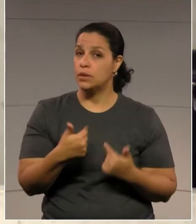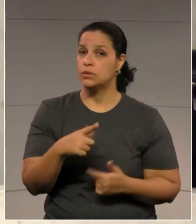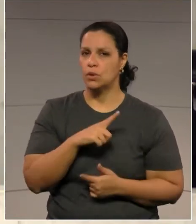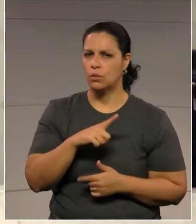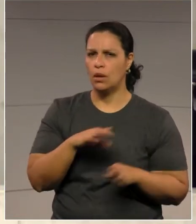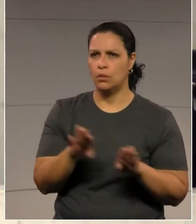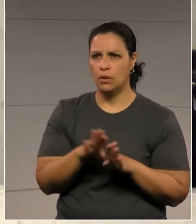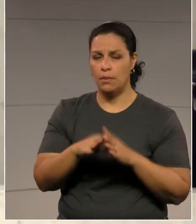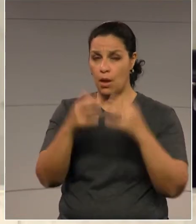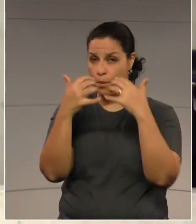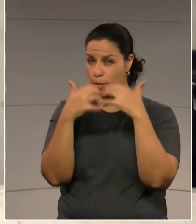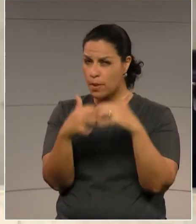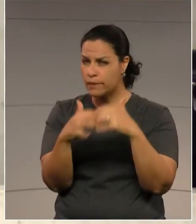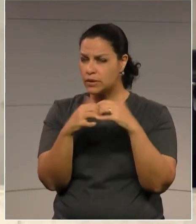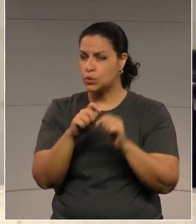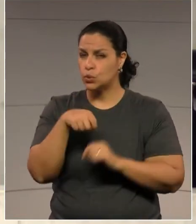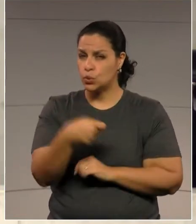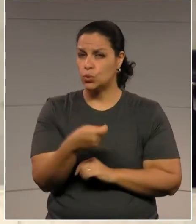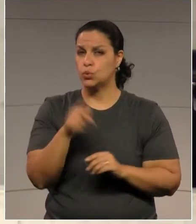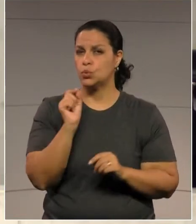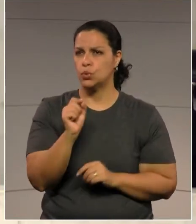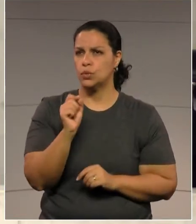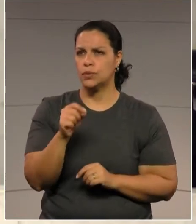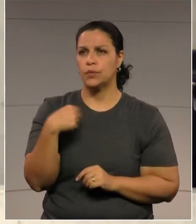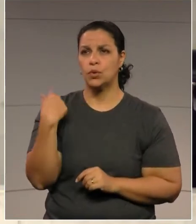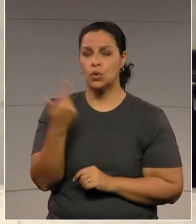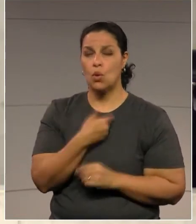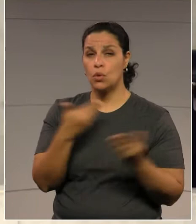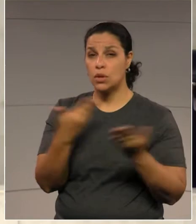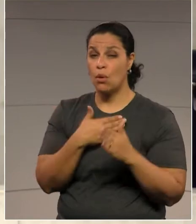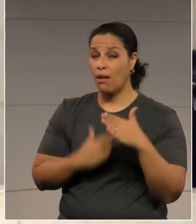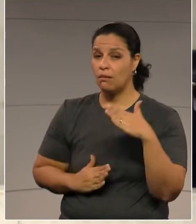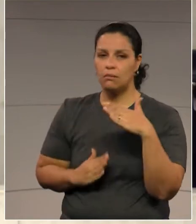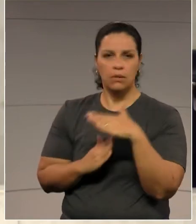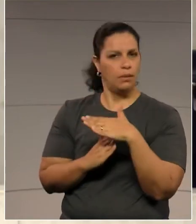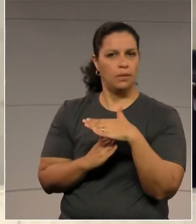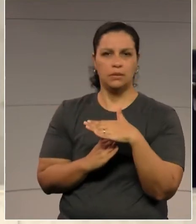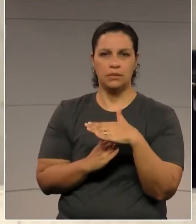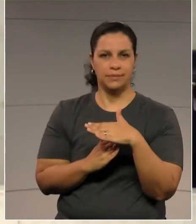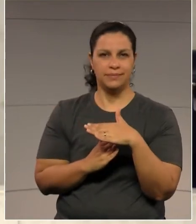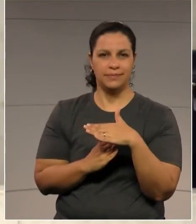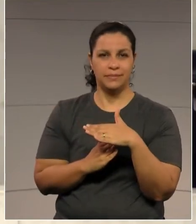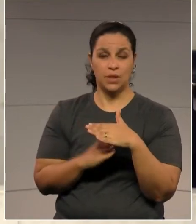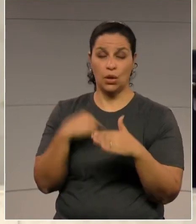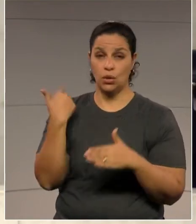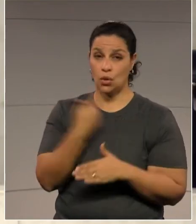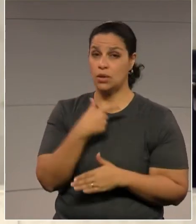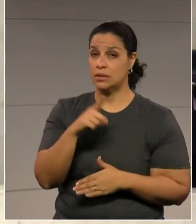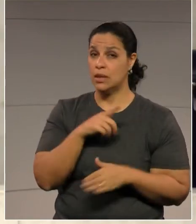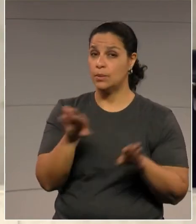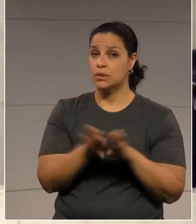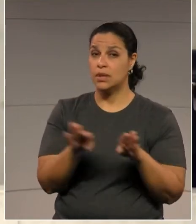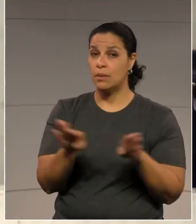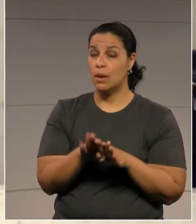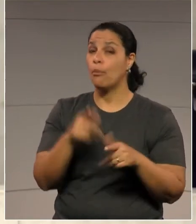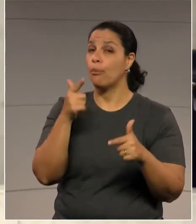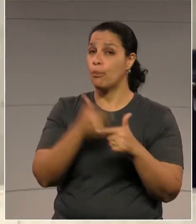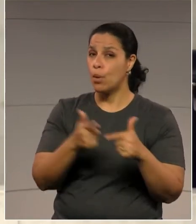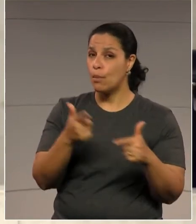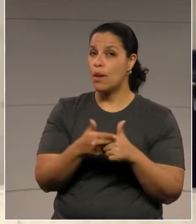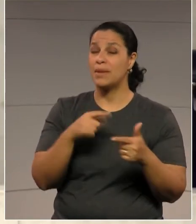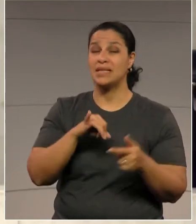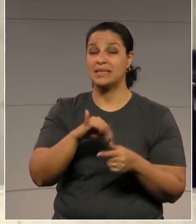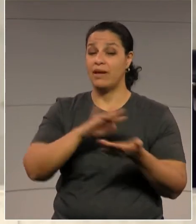reflexão sobre isso. Olha, como nós estamos no limite, e como nós temos um impacto muito